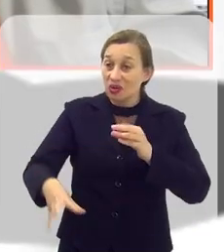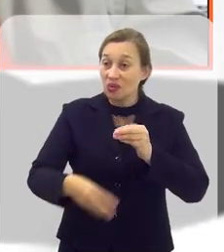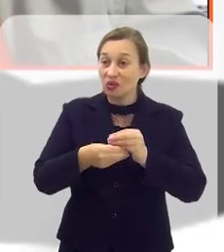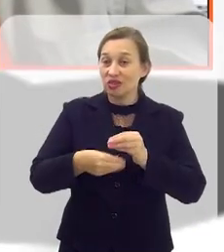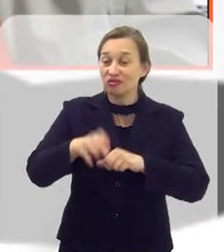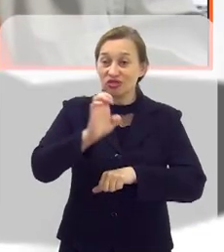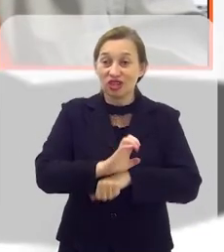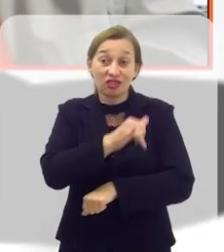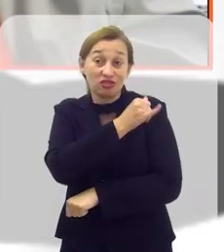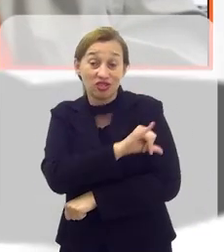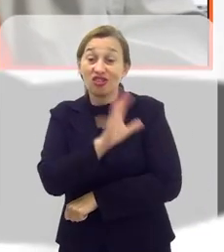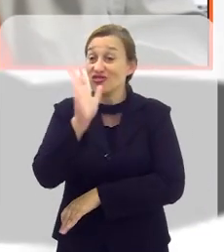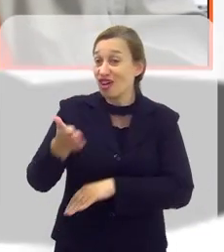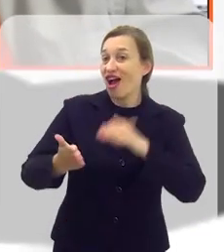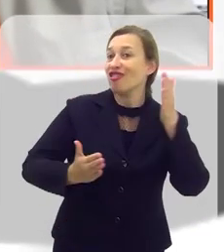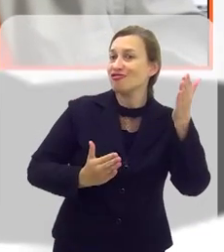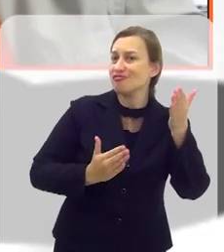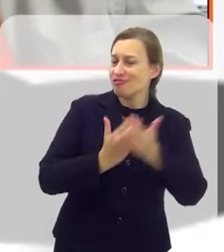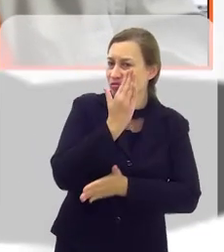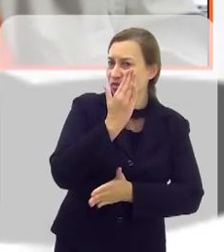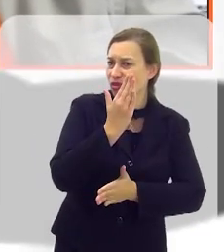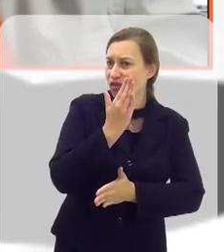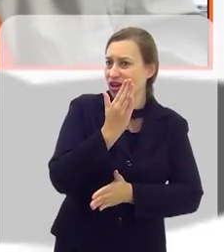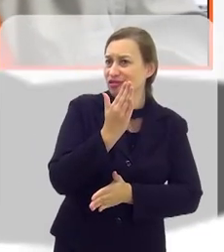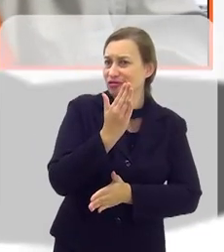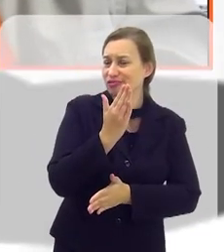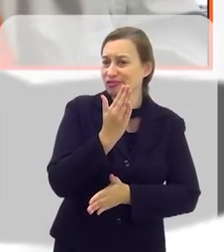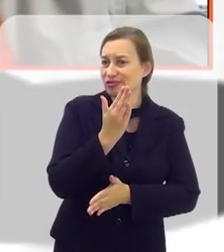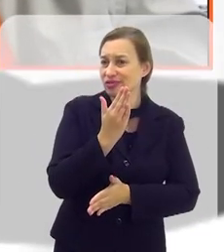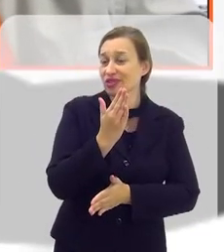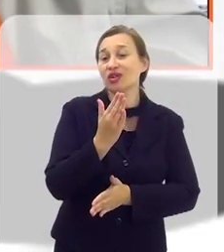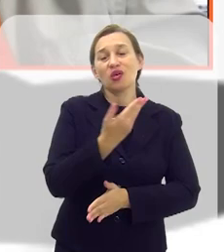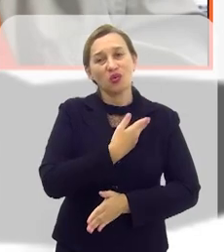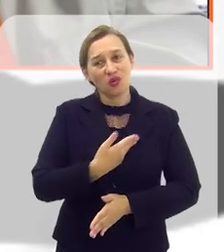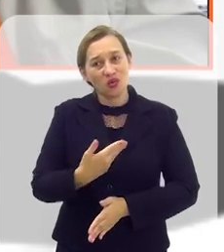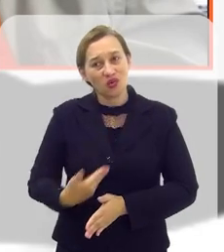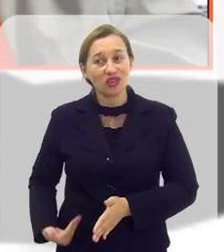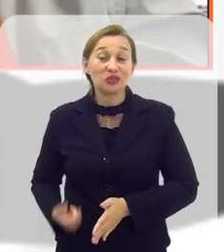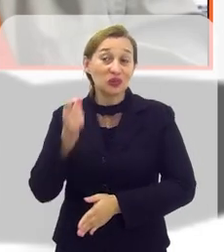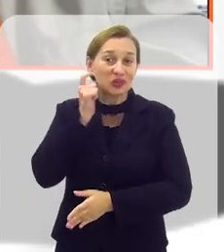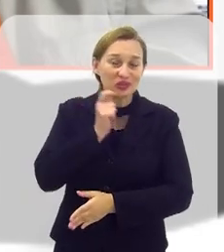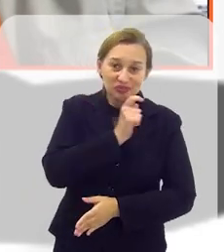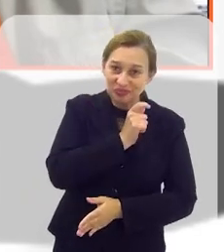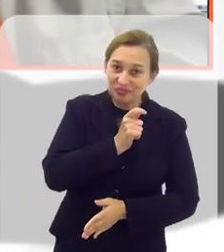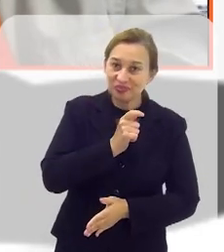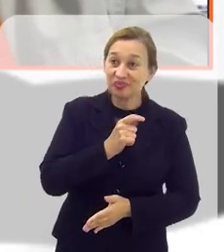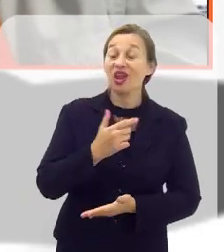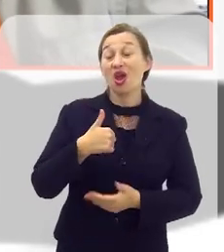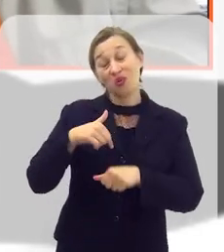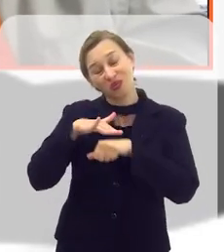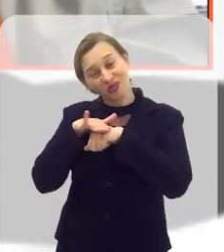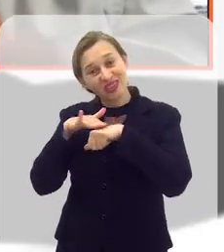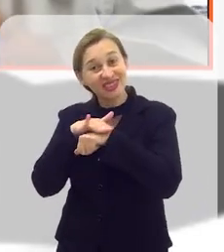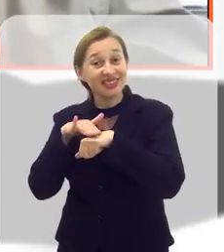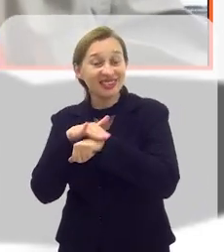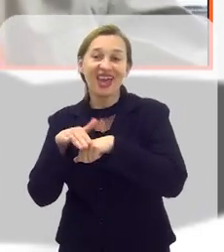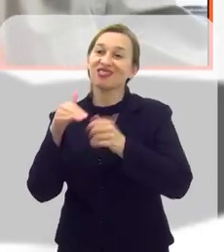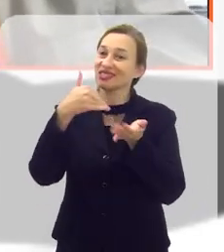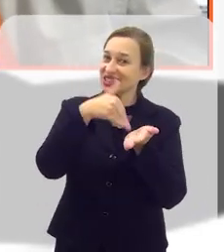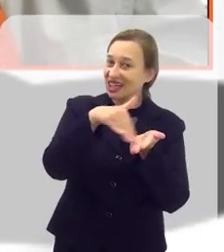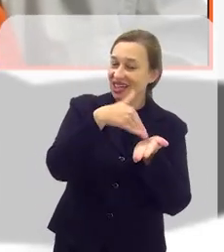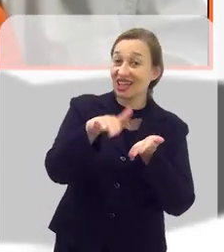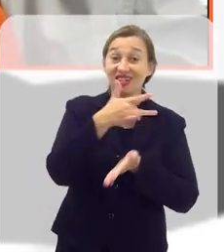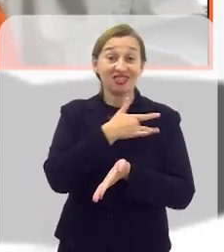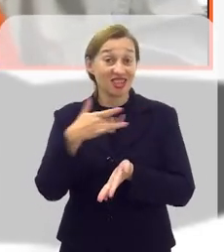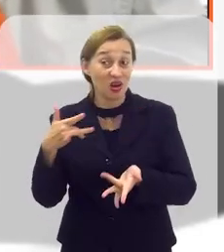estado do Rio de Janeiro e foi já sancionado pelo governador Cláudio Castro. Eu conversei